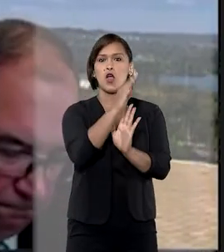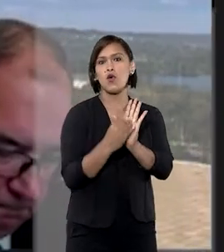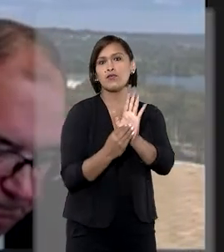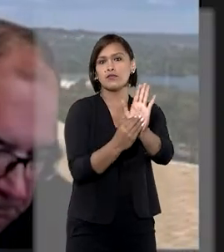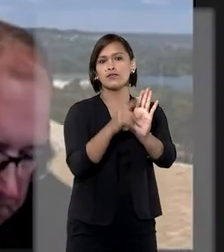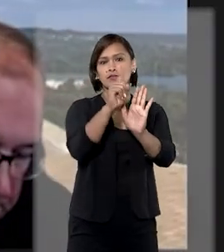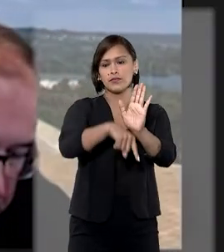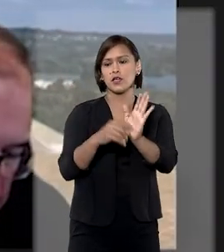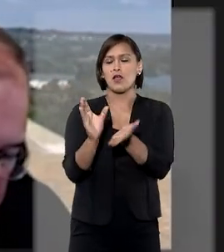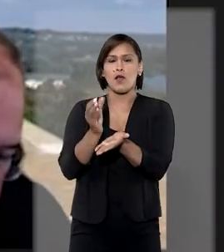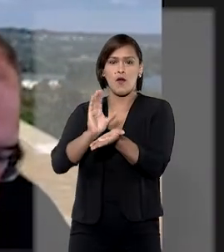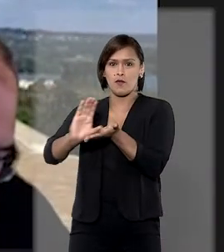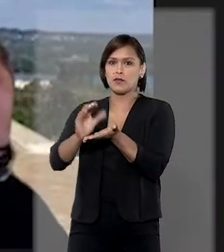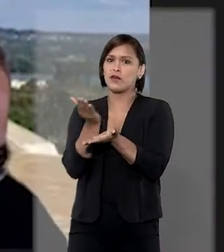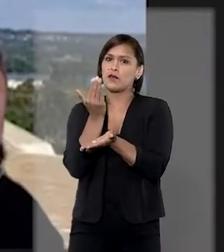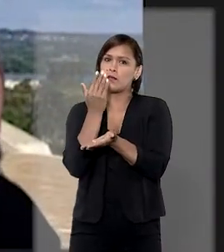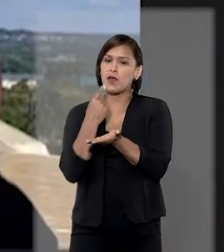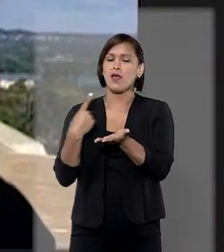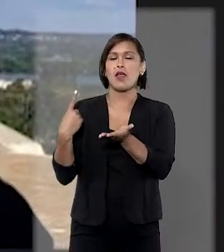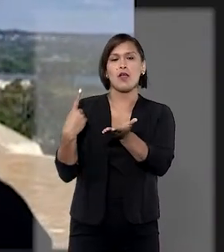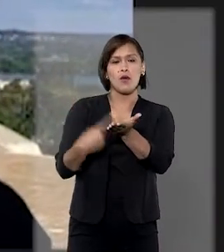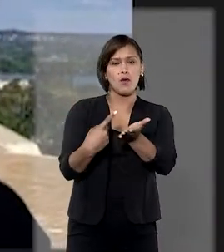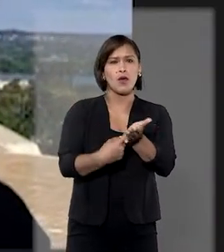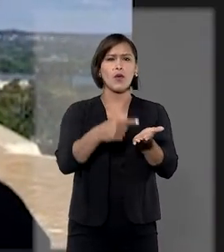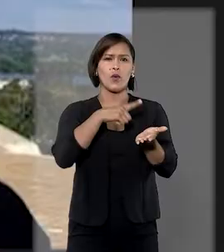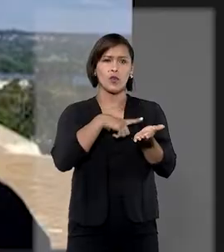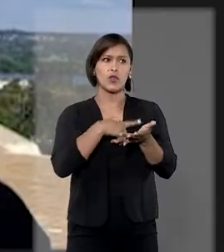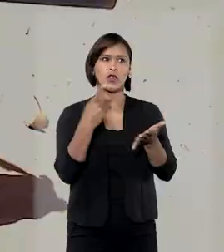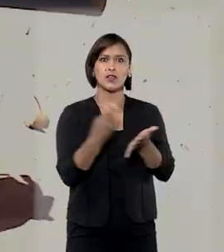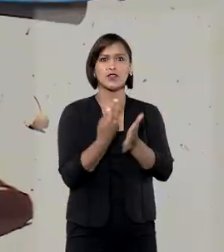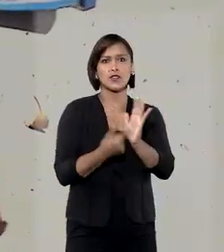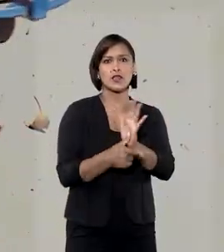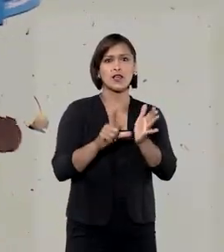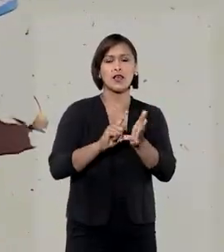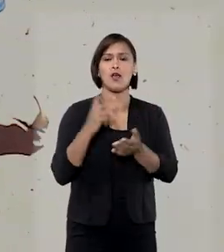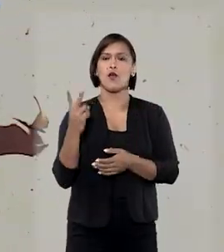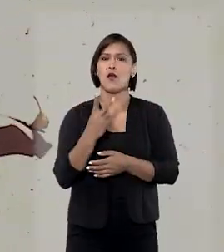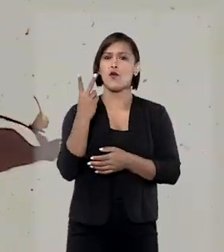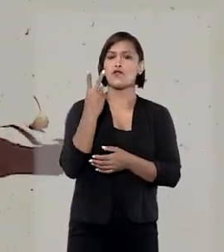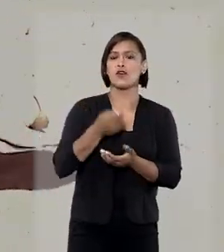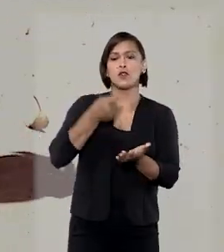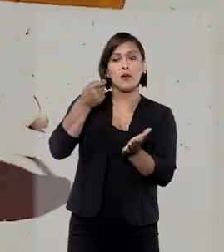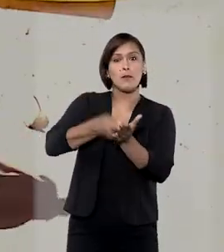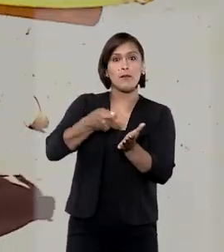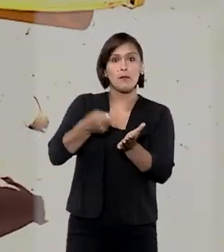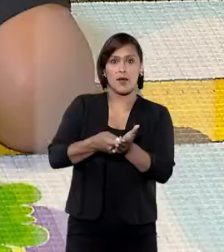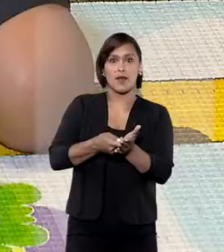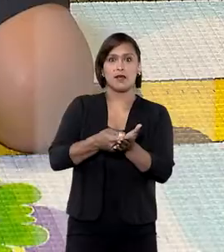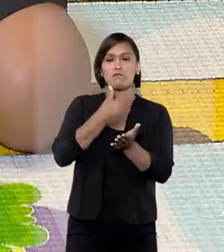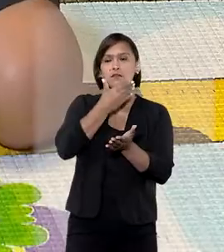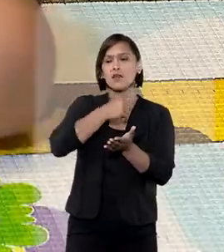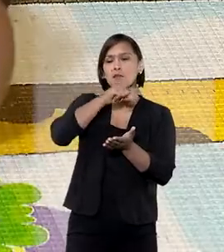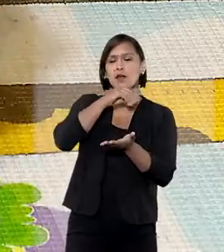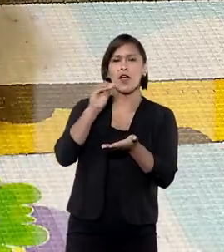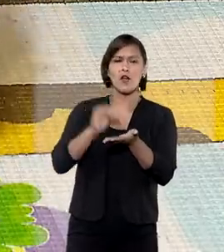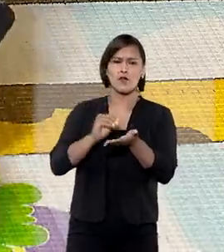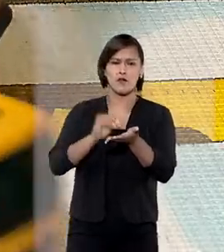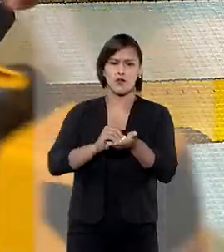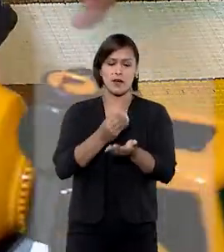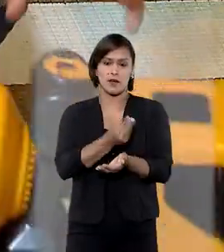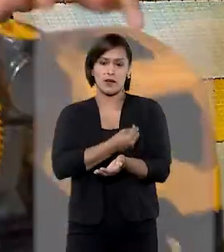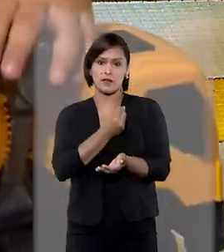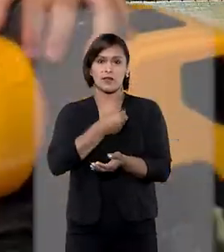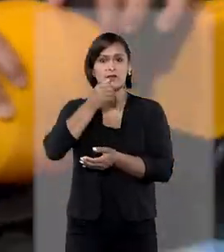ação de alimentos, mesmo que exista um acordo extrajudicial, quando os valores pagos pelo alimentante deixam de atender as